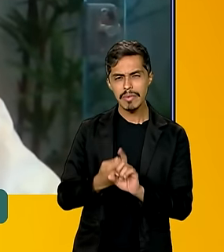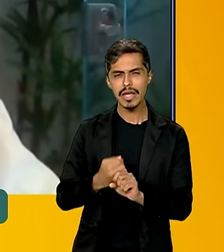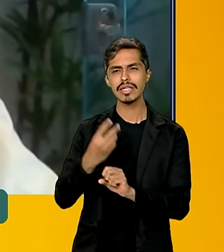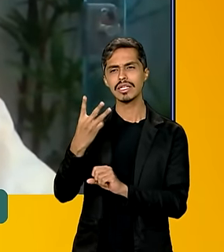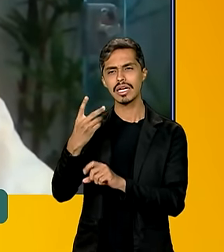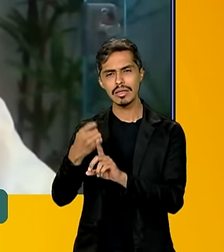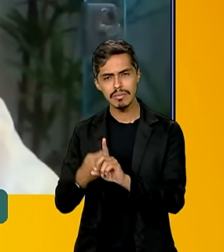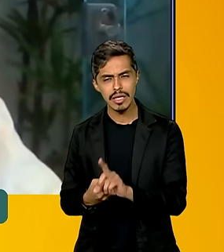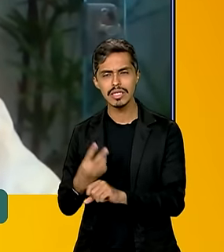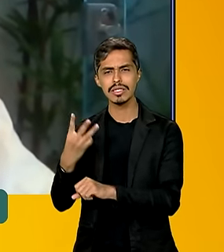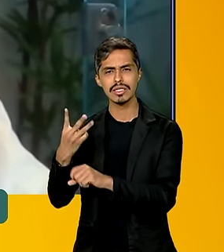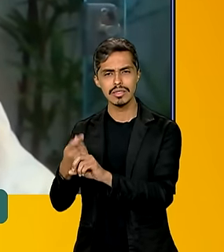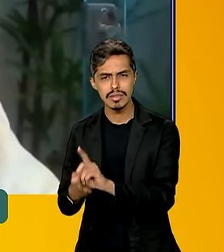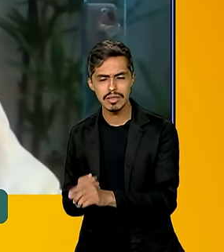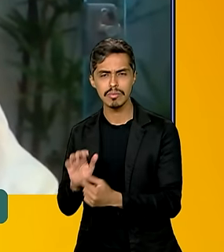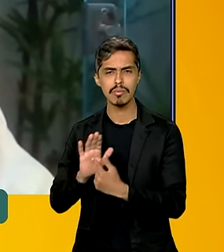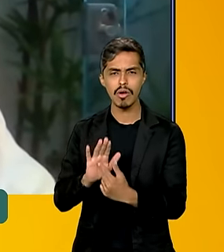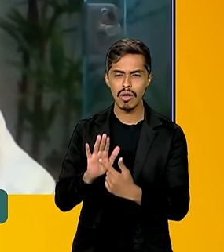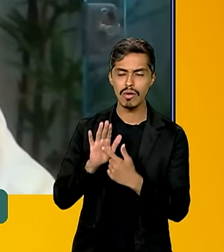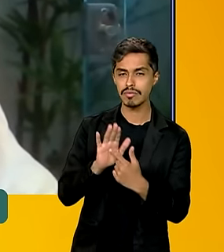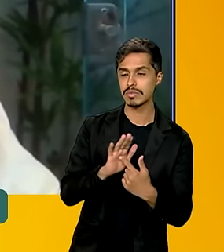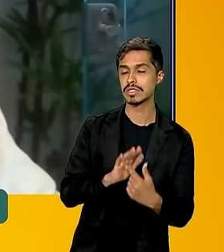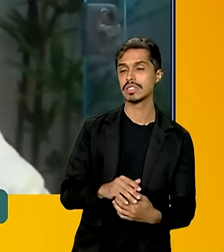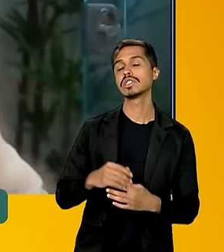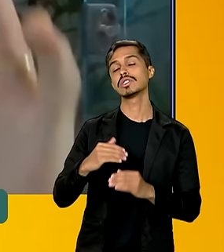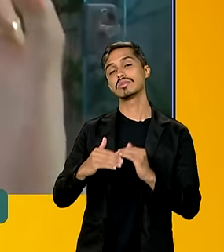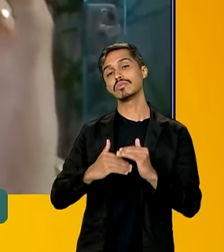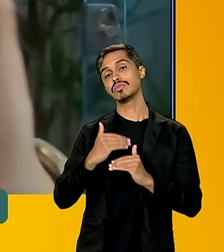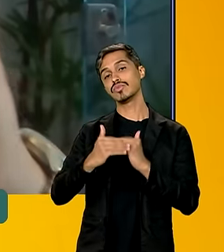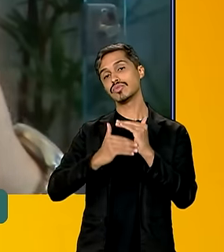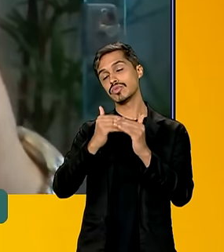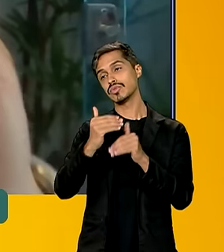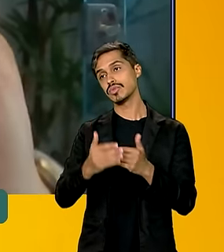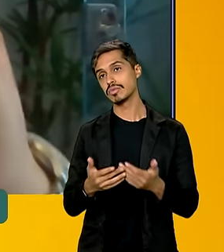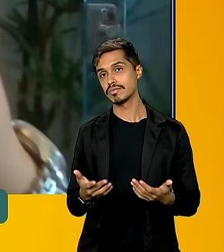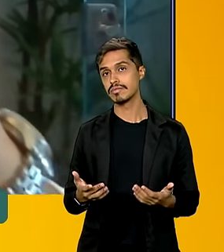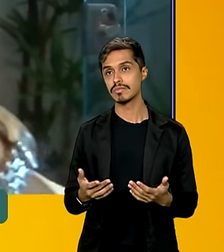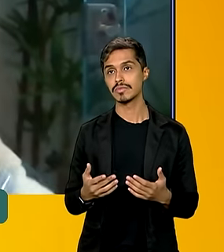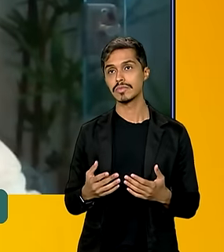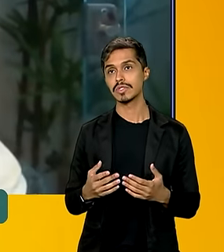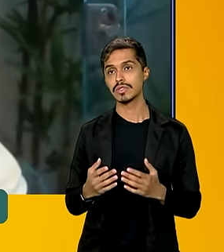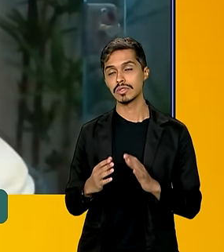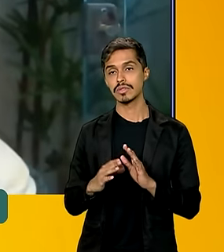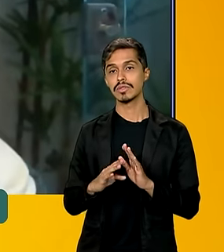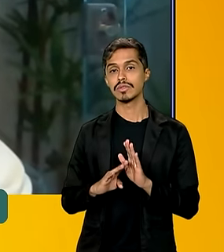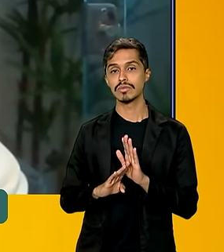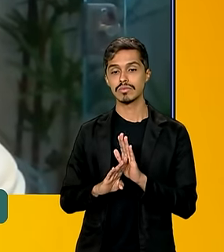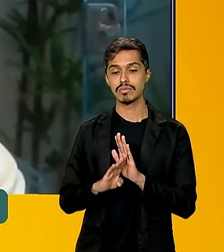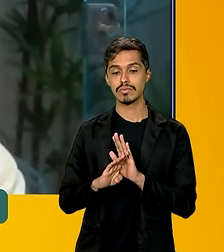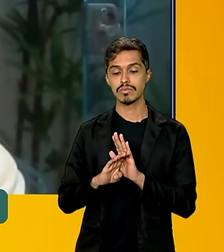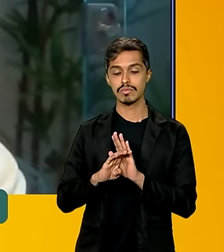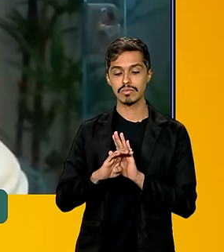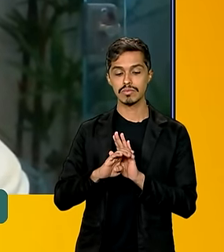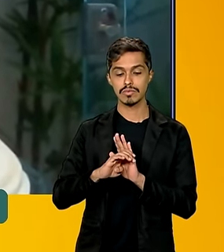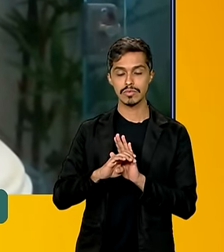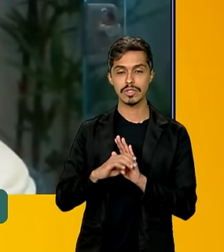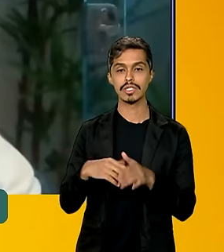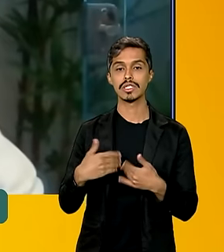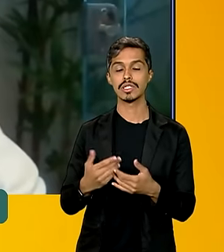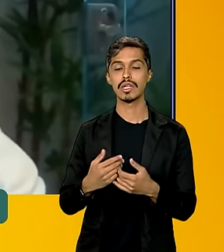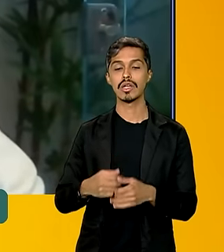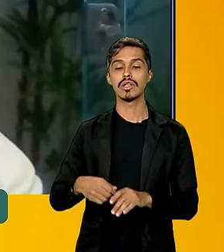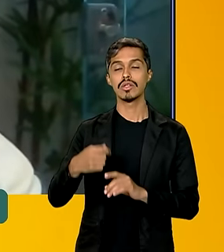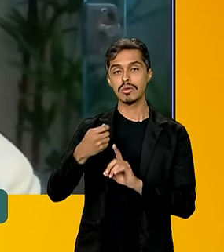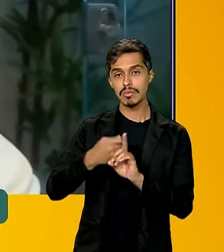ano, o crescimento, ele foi sendo, vamos dizer assim, ele foi sendo revertido e, a partir de março, já